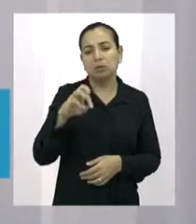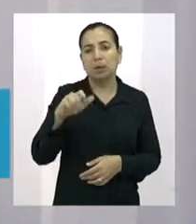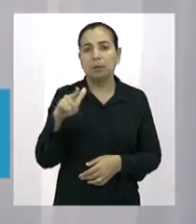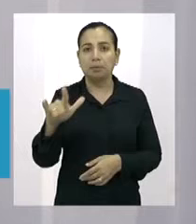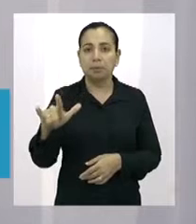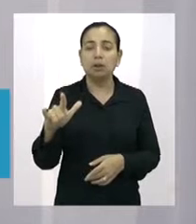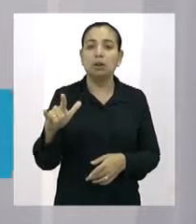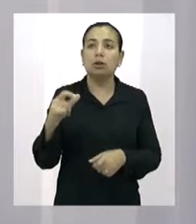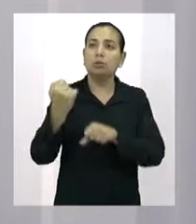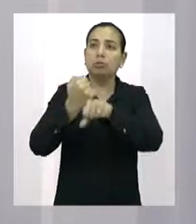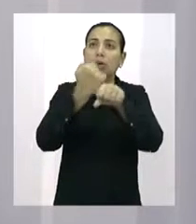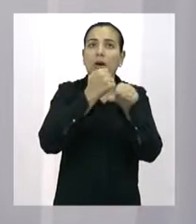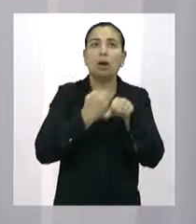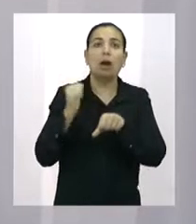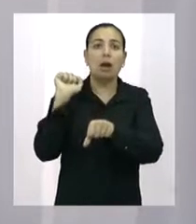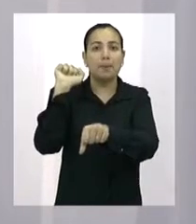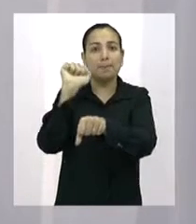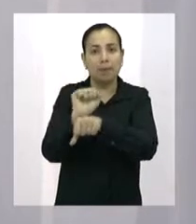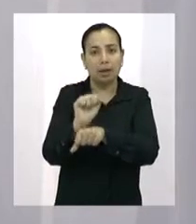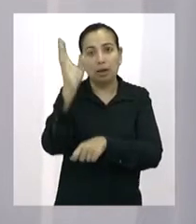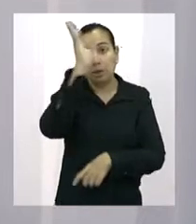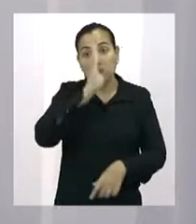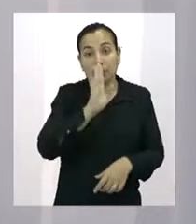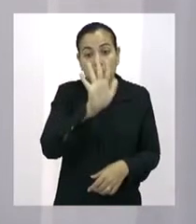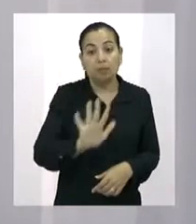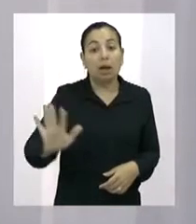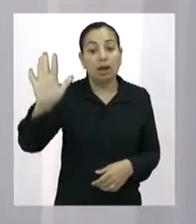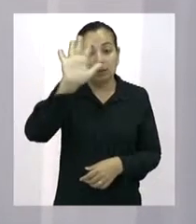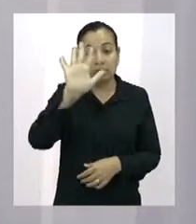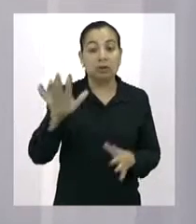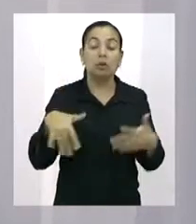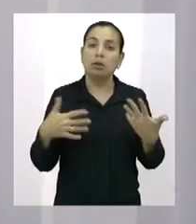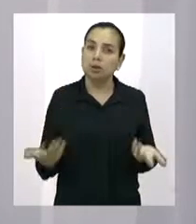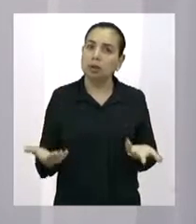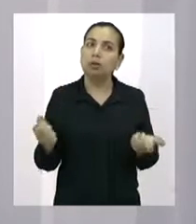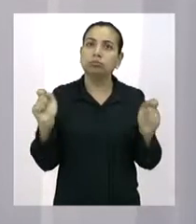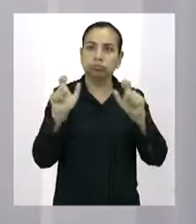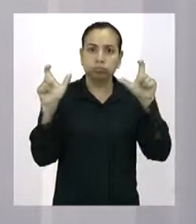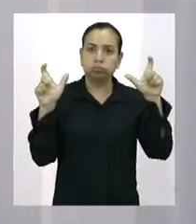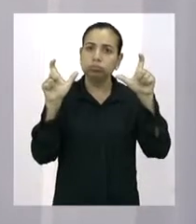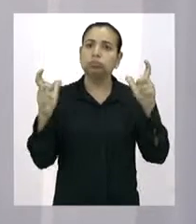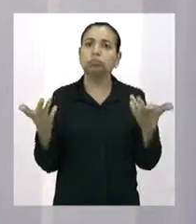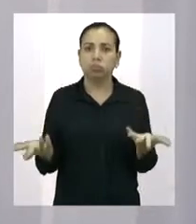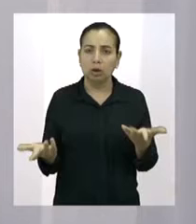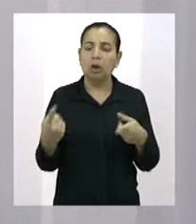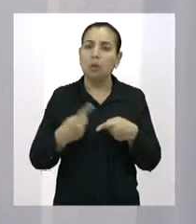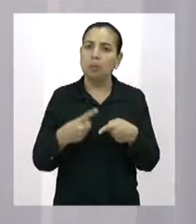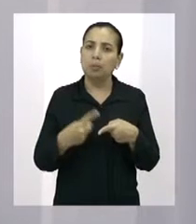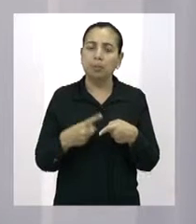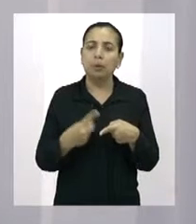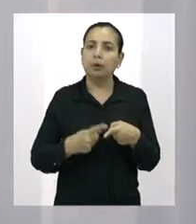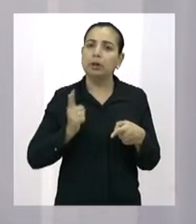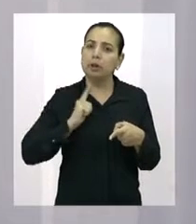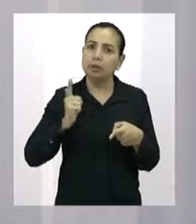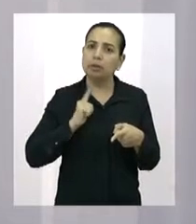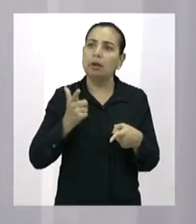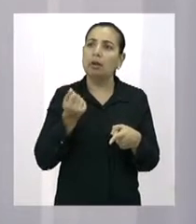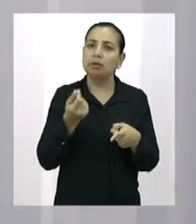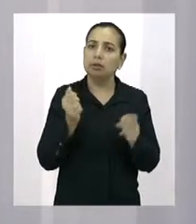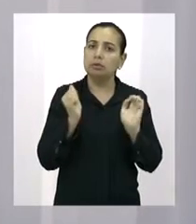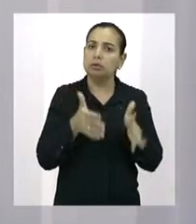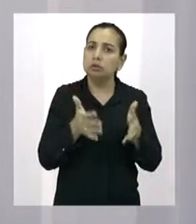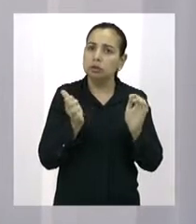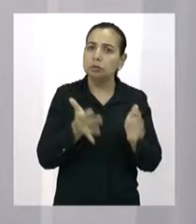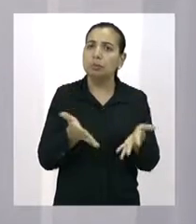paradas em todo o Brasil, em todo o país. Quer dizer, isso é alarmante, porque isso gera uma despesa